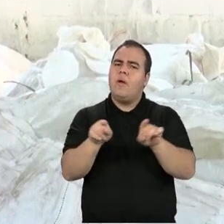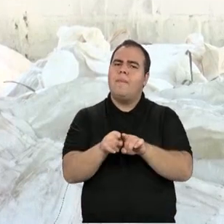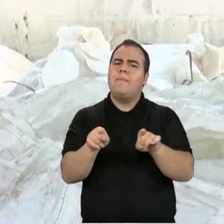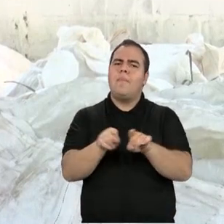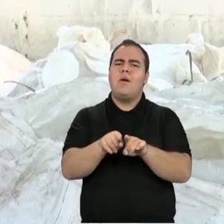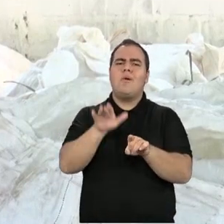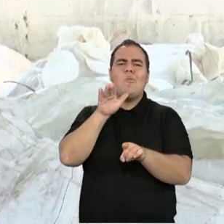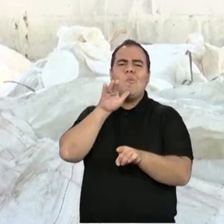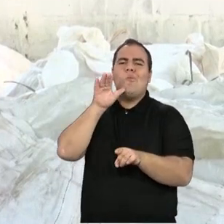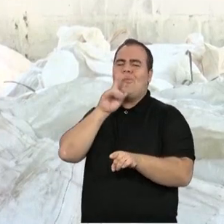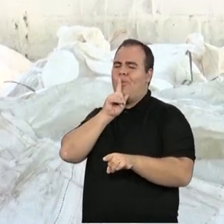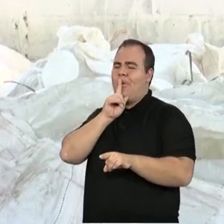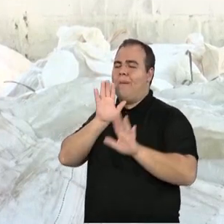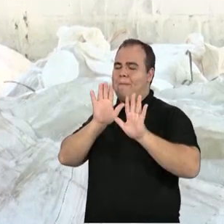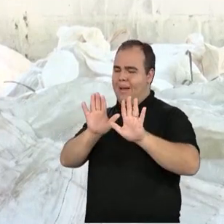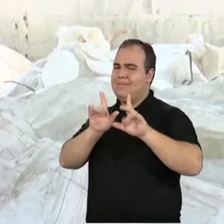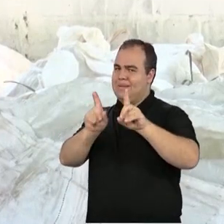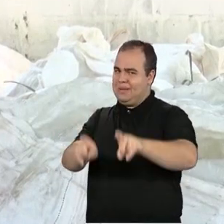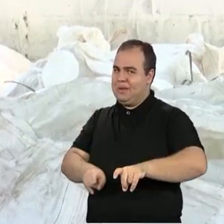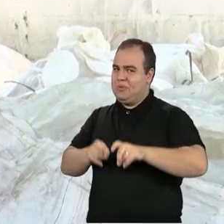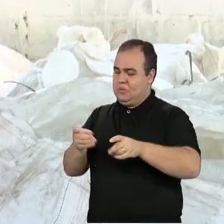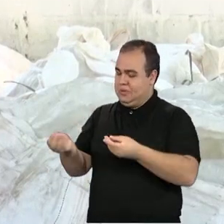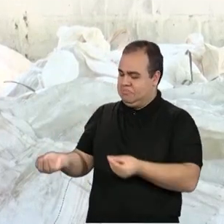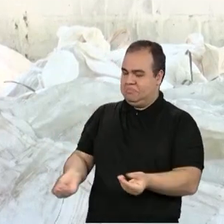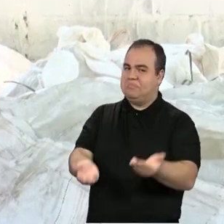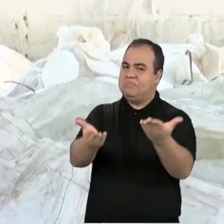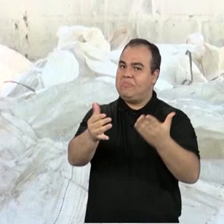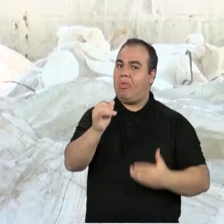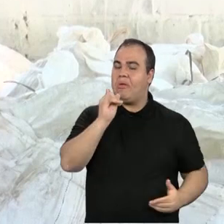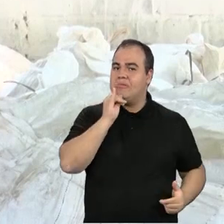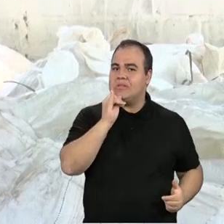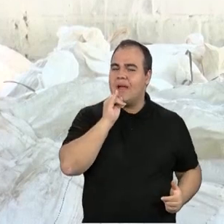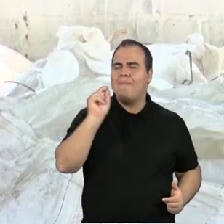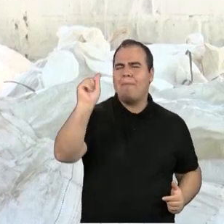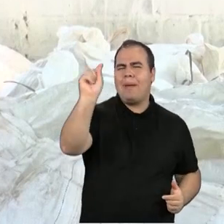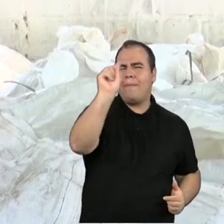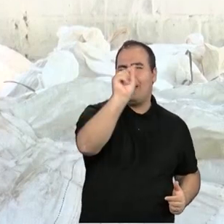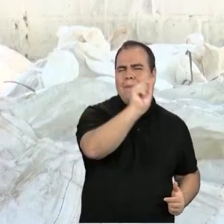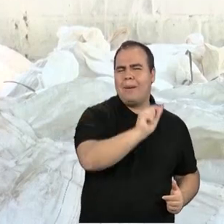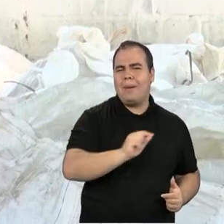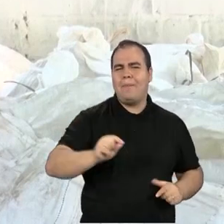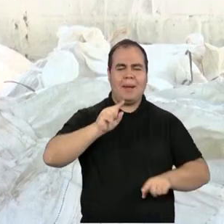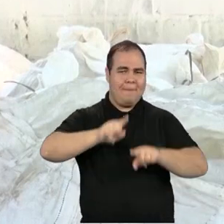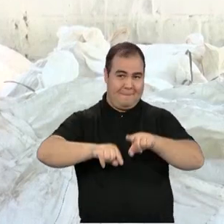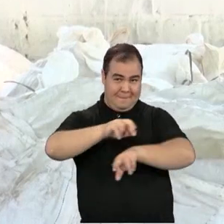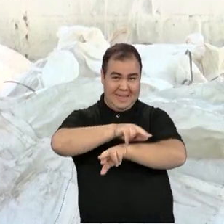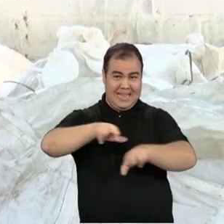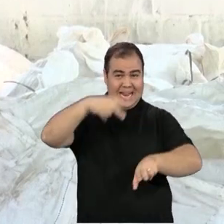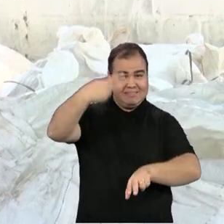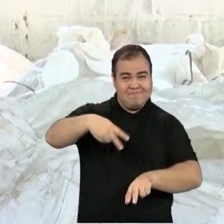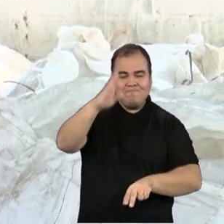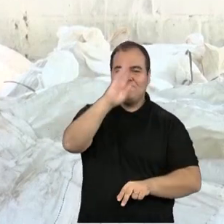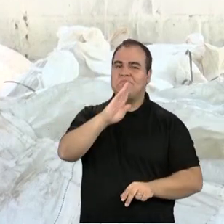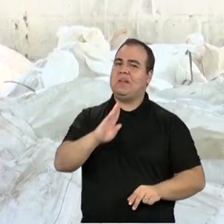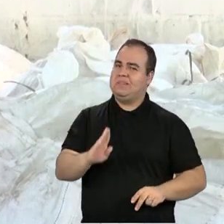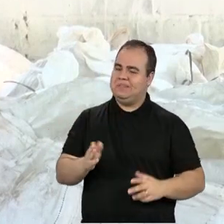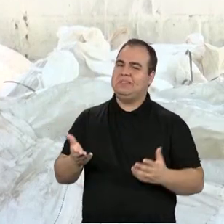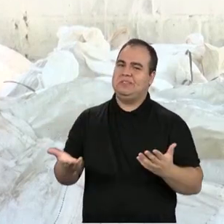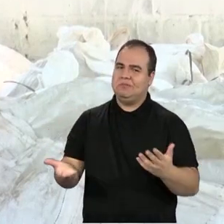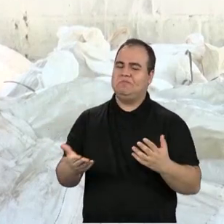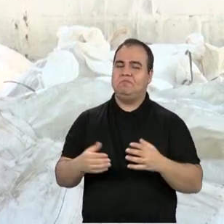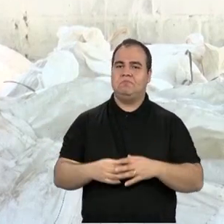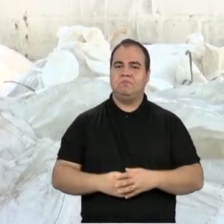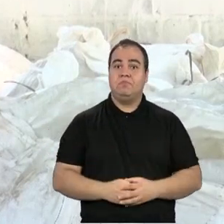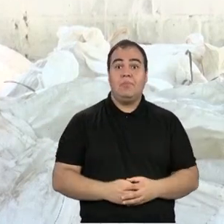a agricultura está dando um exemplo para toda a cadeia de suprimentos que nós temos no Brasil. Então, sistema é um